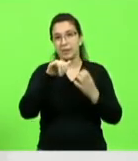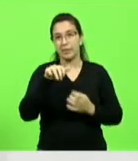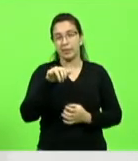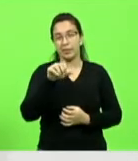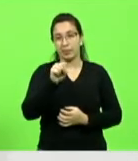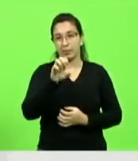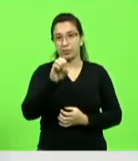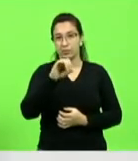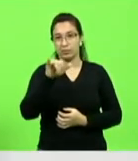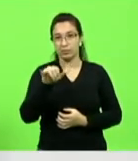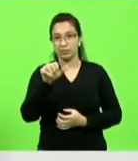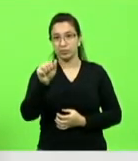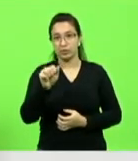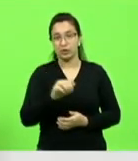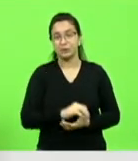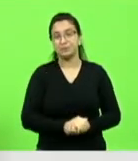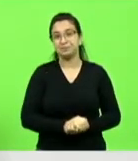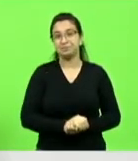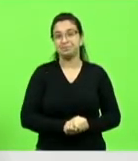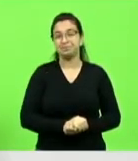Nós corremos o risco